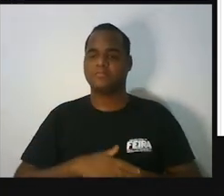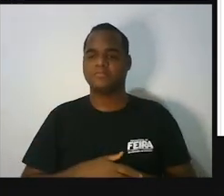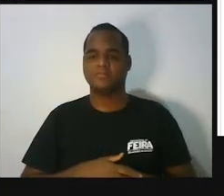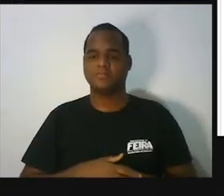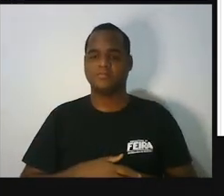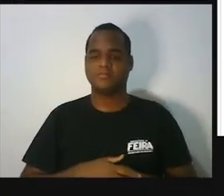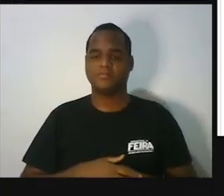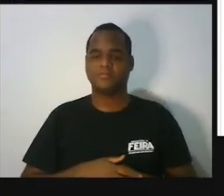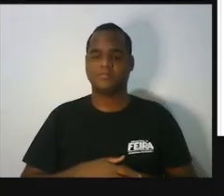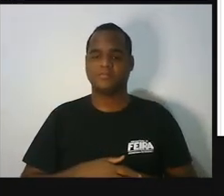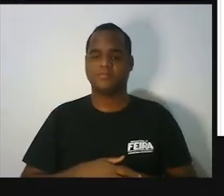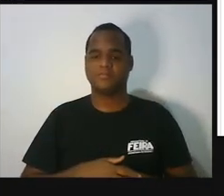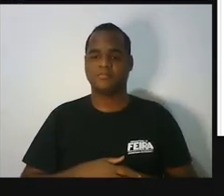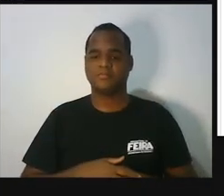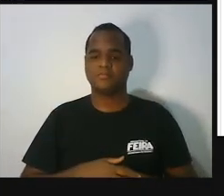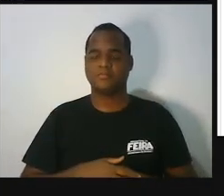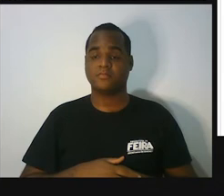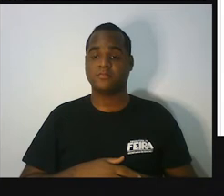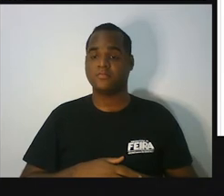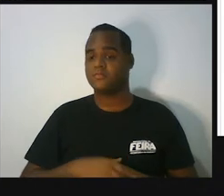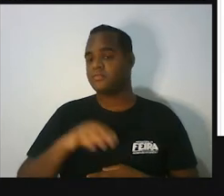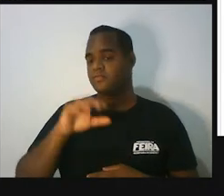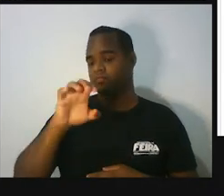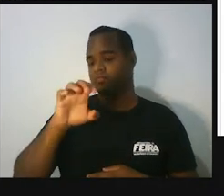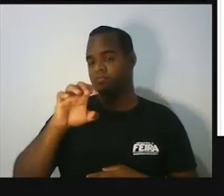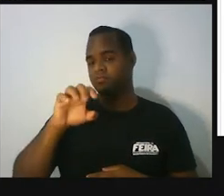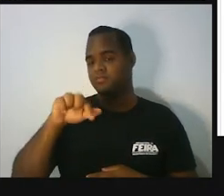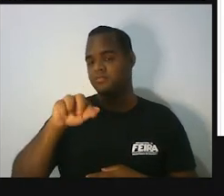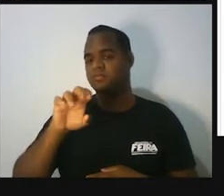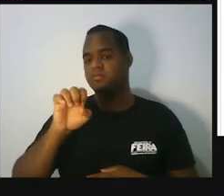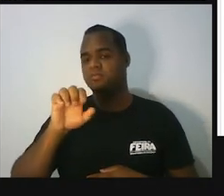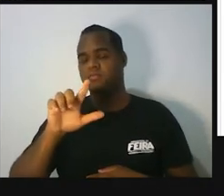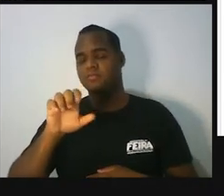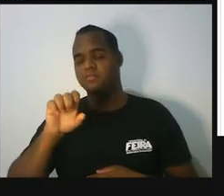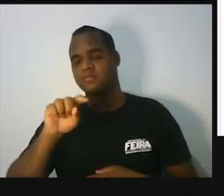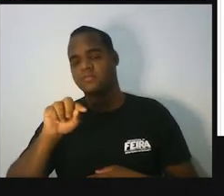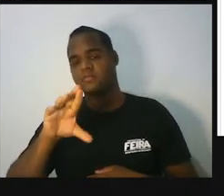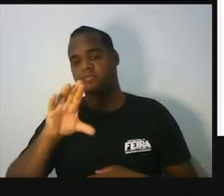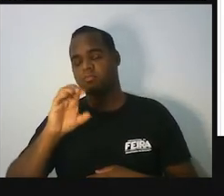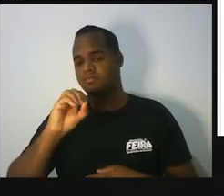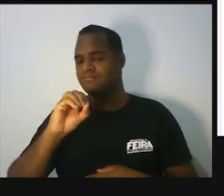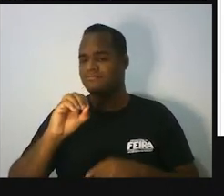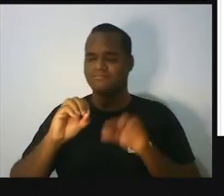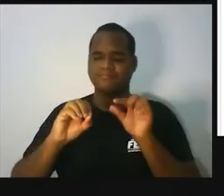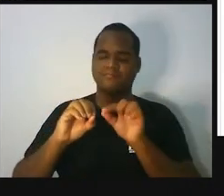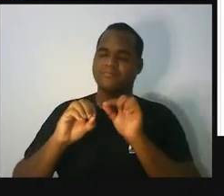Porque equilátero, equ, a parte da palavra equ, né? Significa igual.